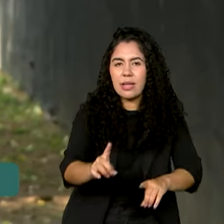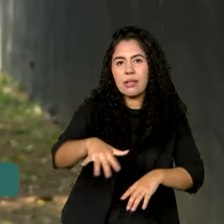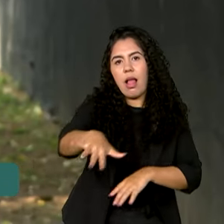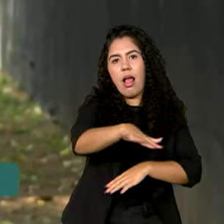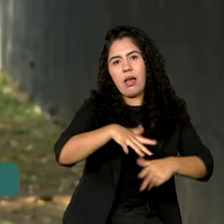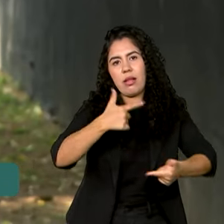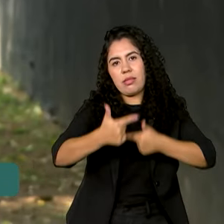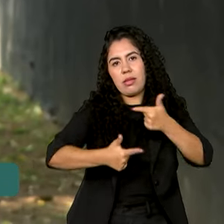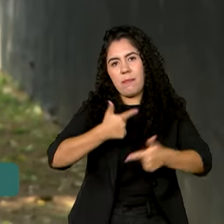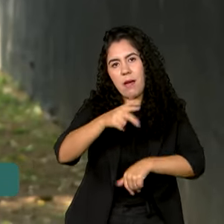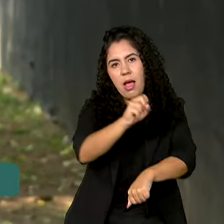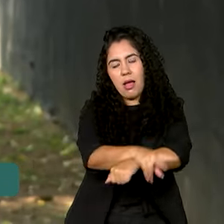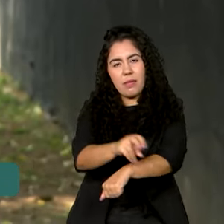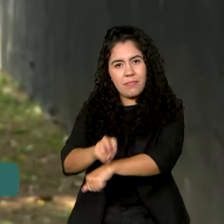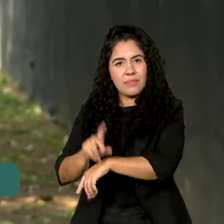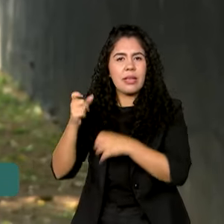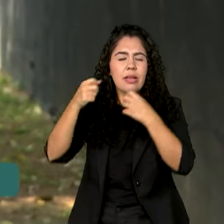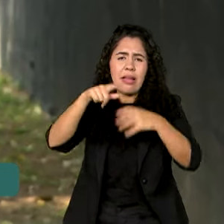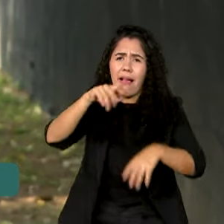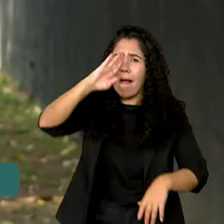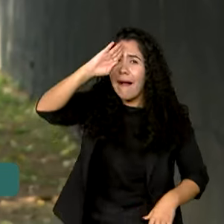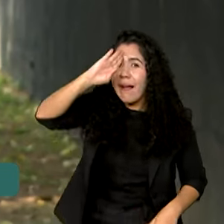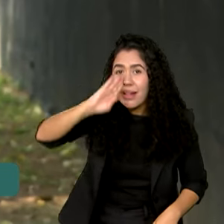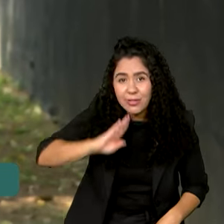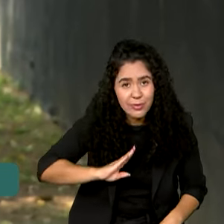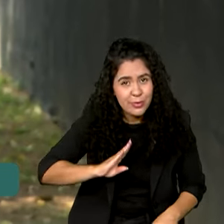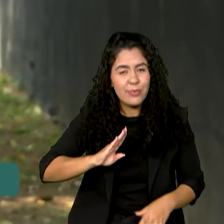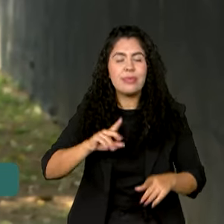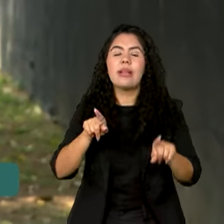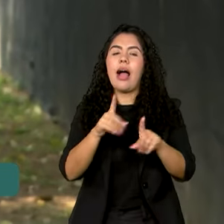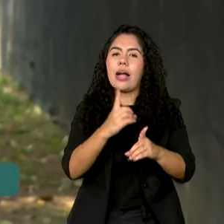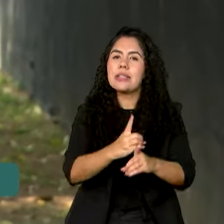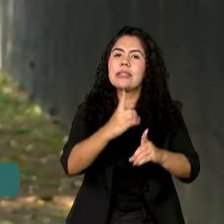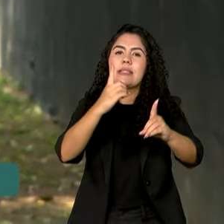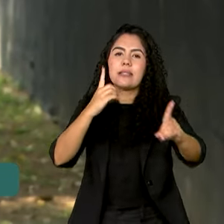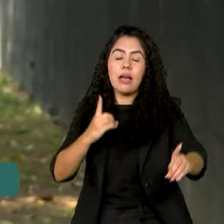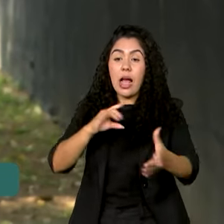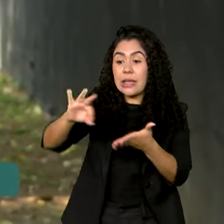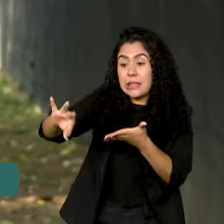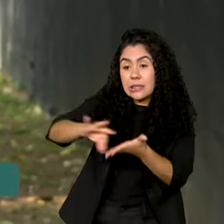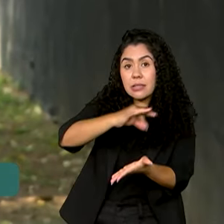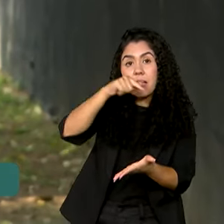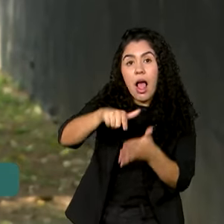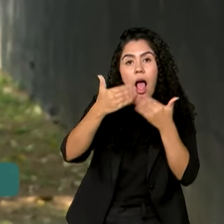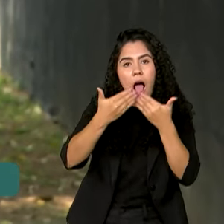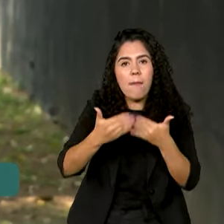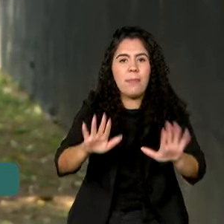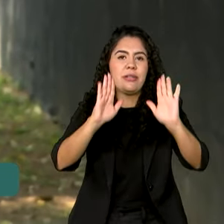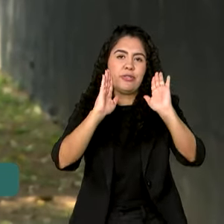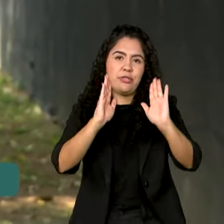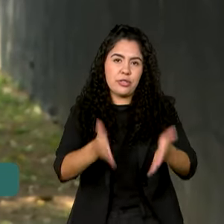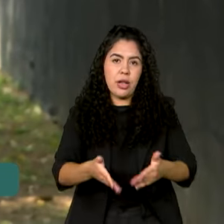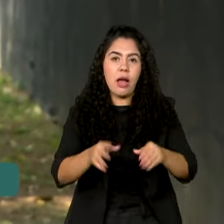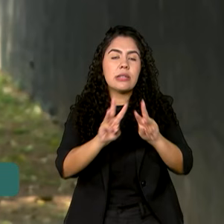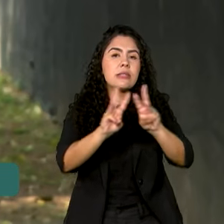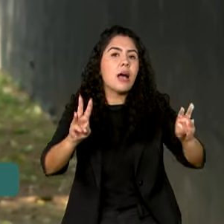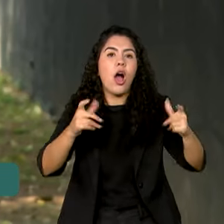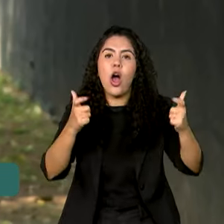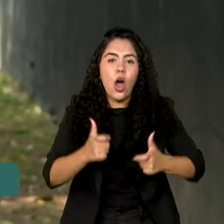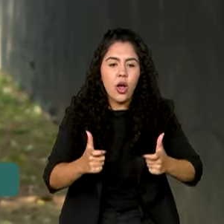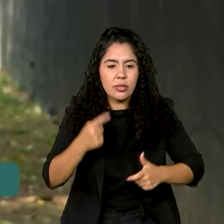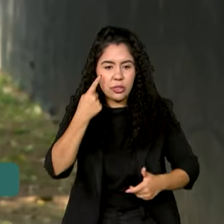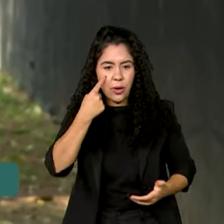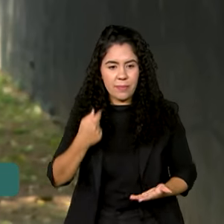Como você falou, Vanessa, é de graça, é à distância também e as inscrições estão abertas. O endereço é